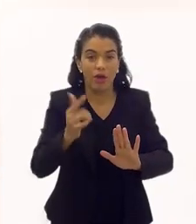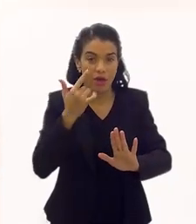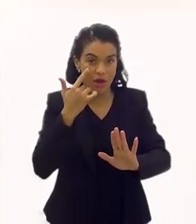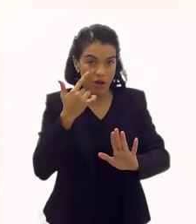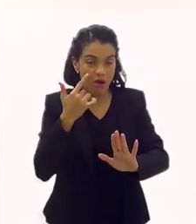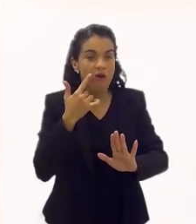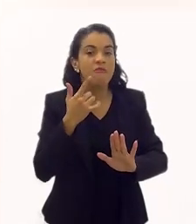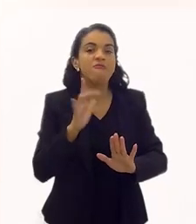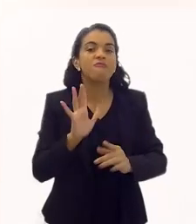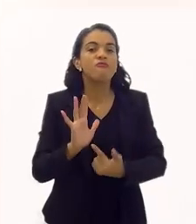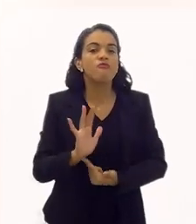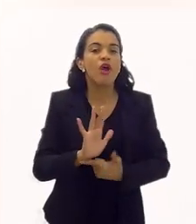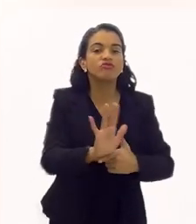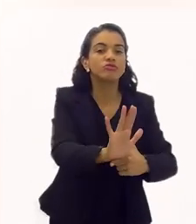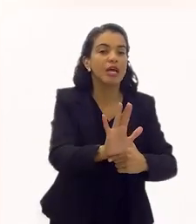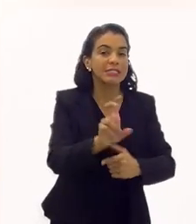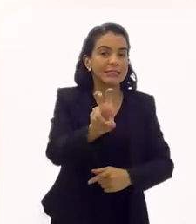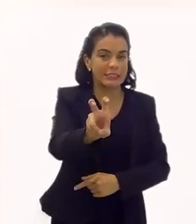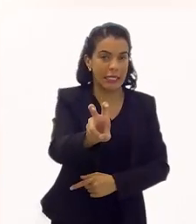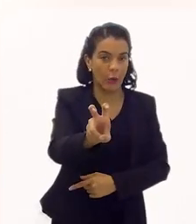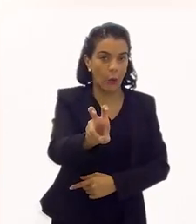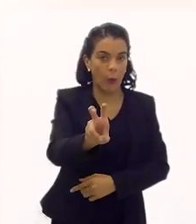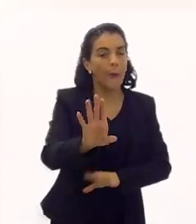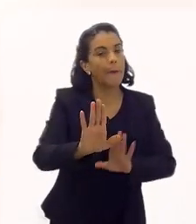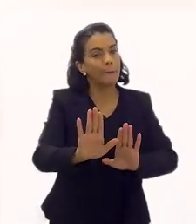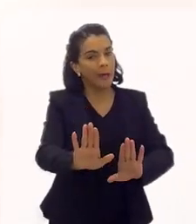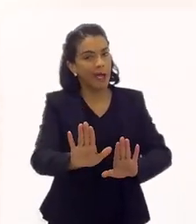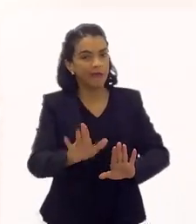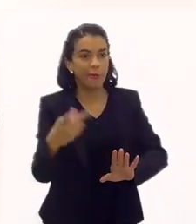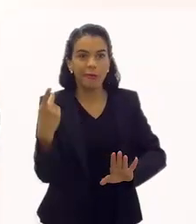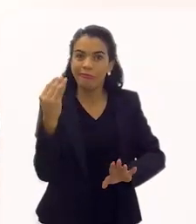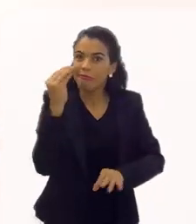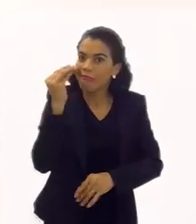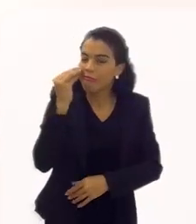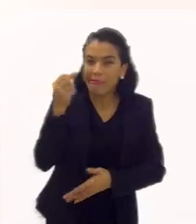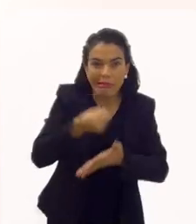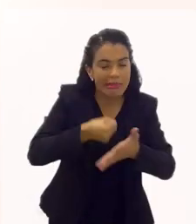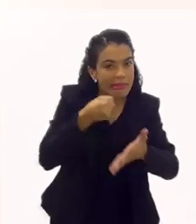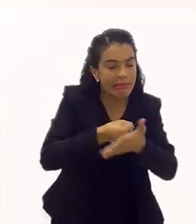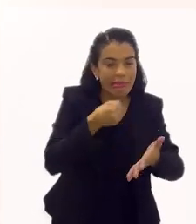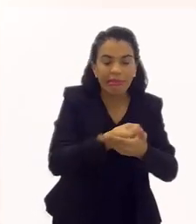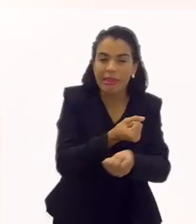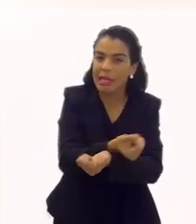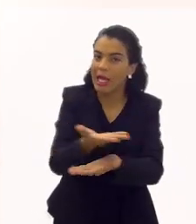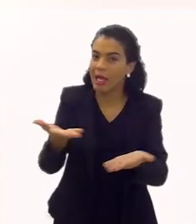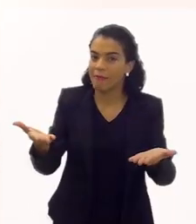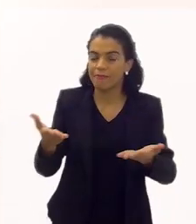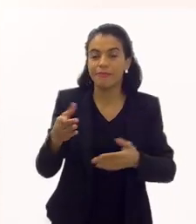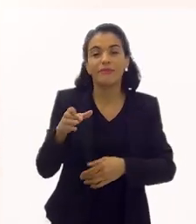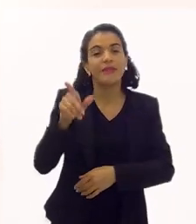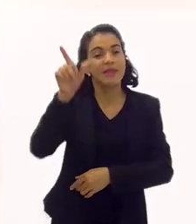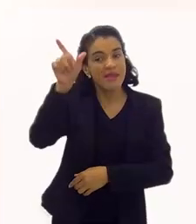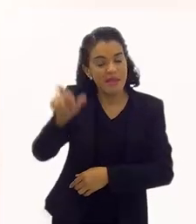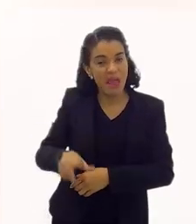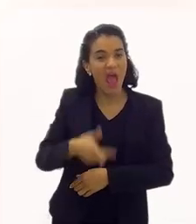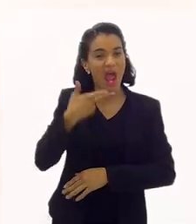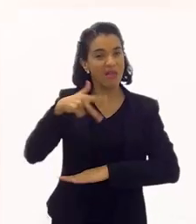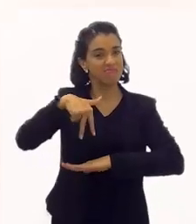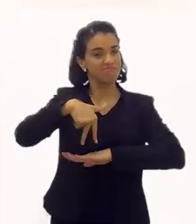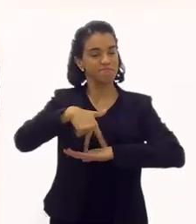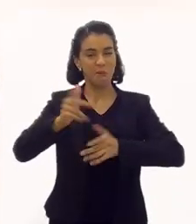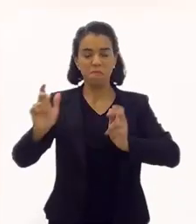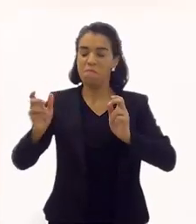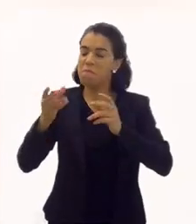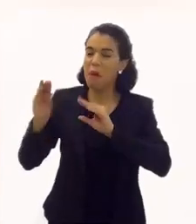mas você vai dizer assim, serão contempladas apenas cinco. Mas vamos correr para poder fazer isso. E ela